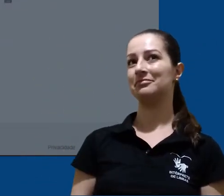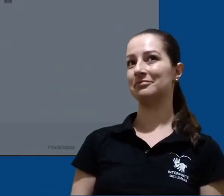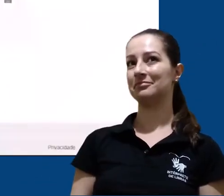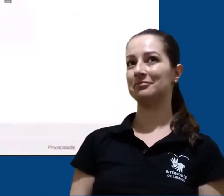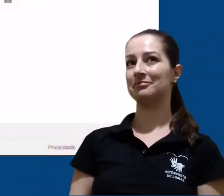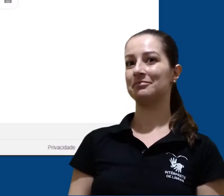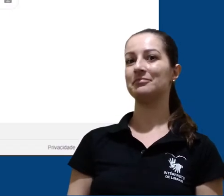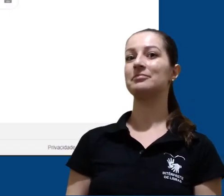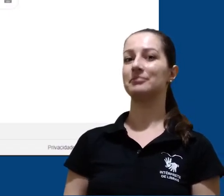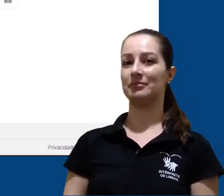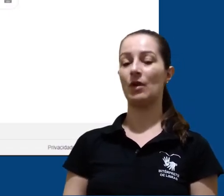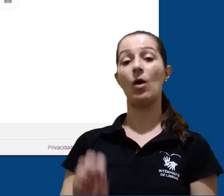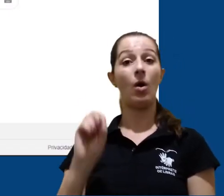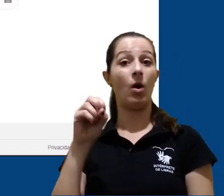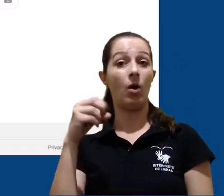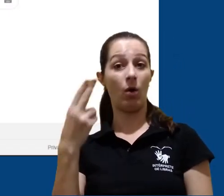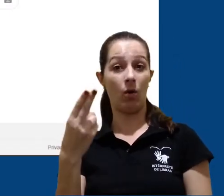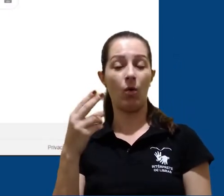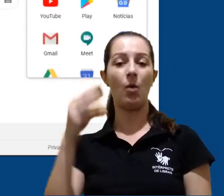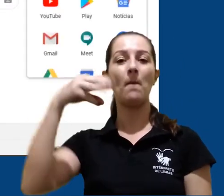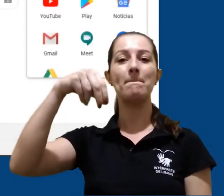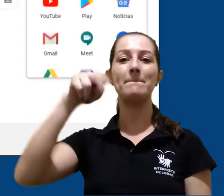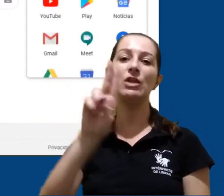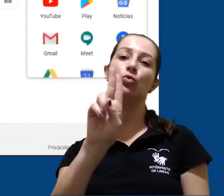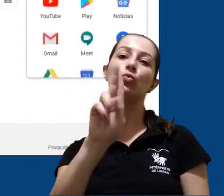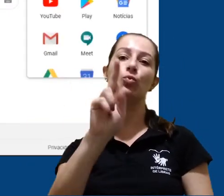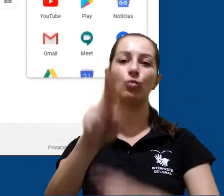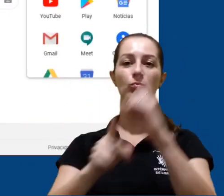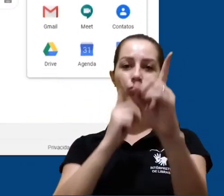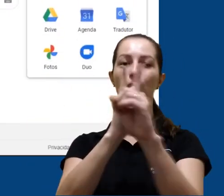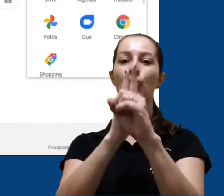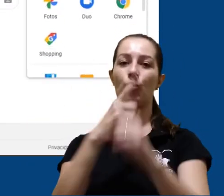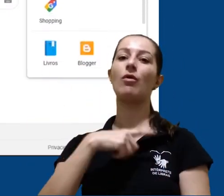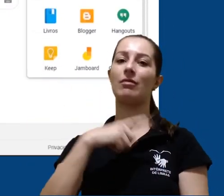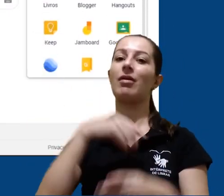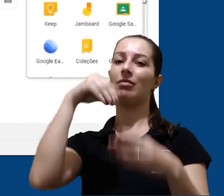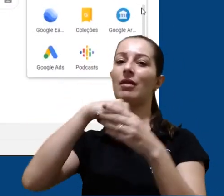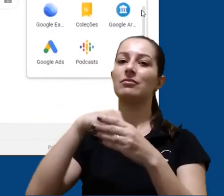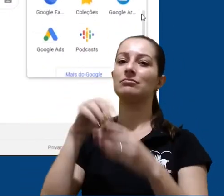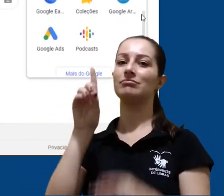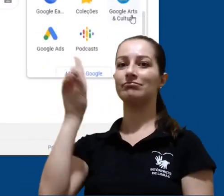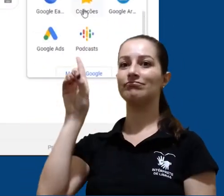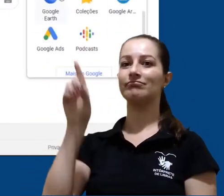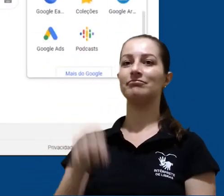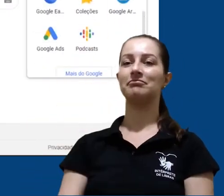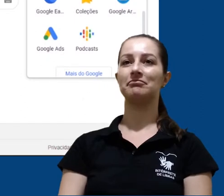ou acessamos pelo menu de aplicativos do Google, no canto superior direito.